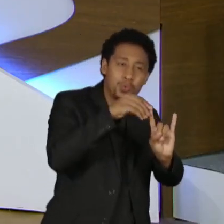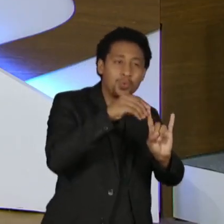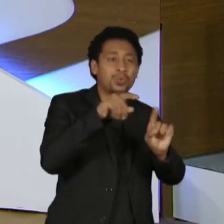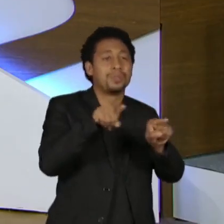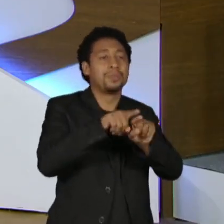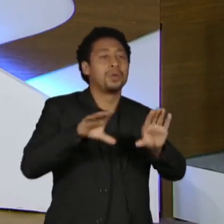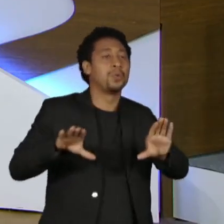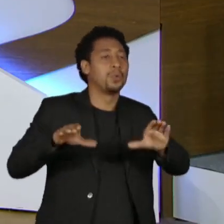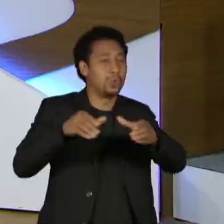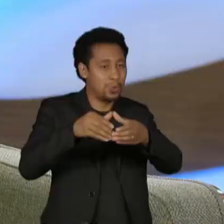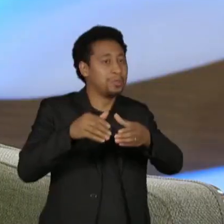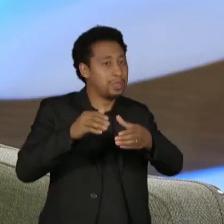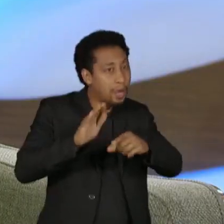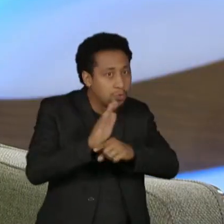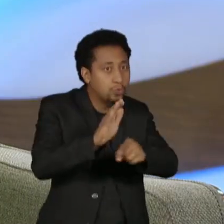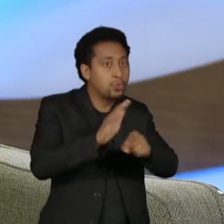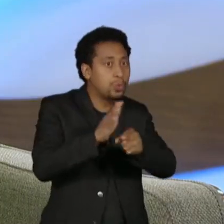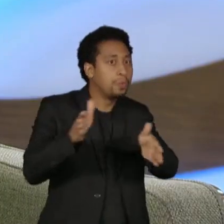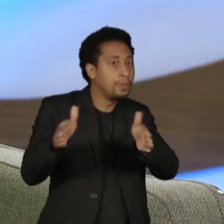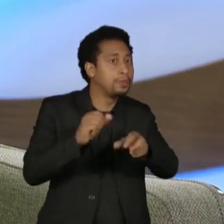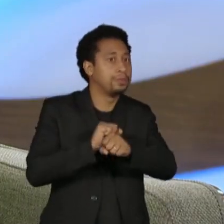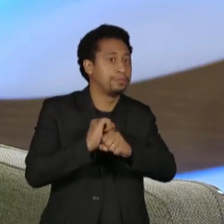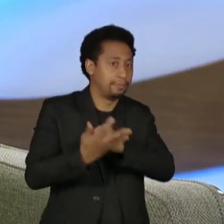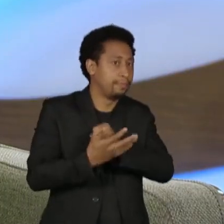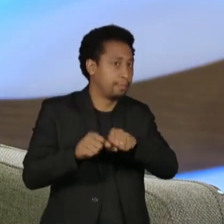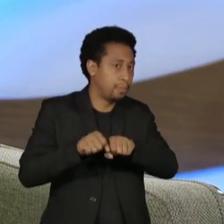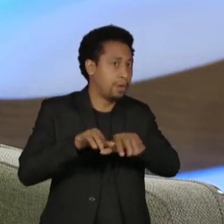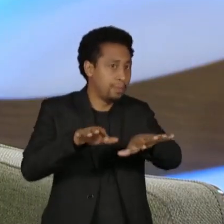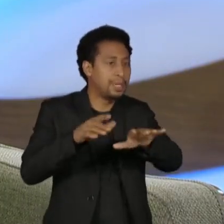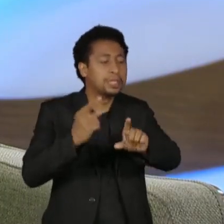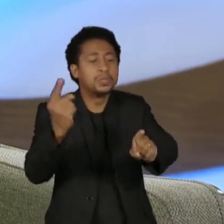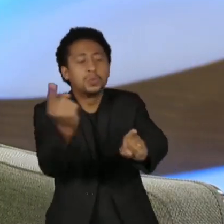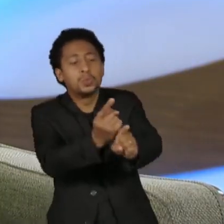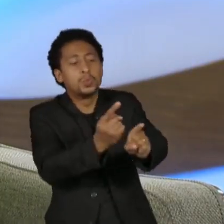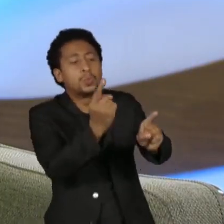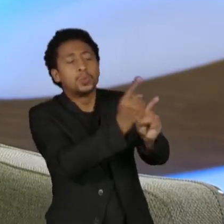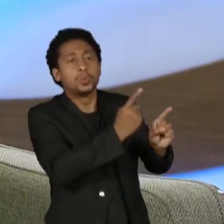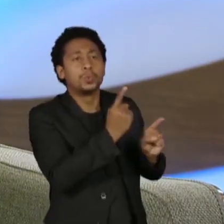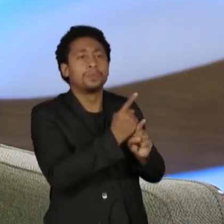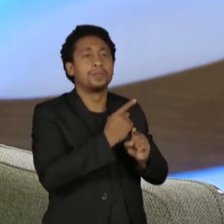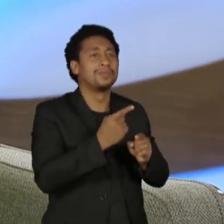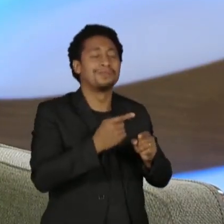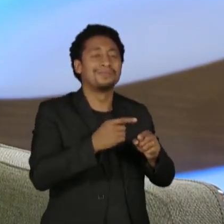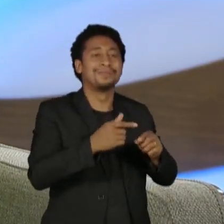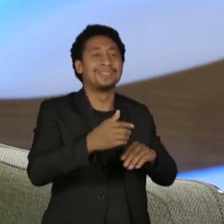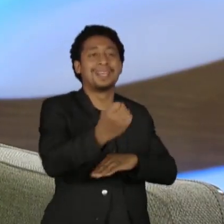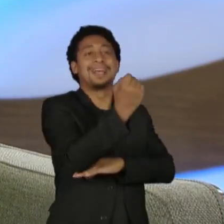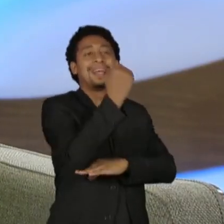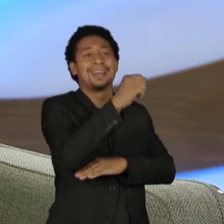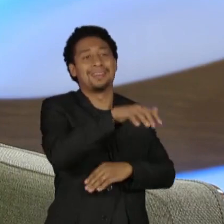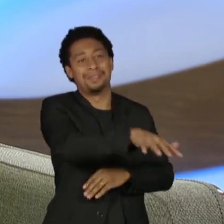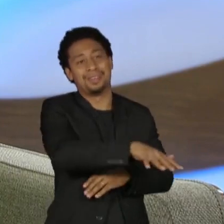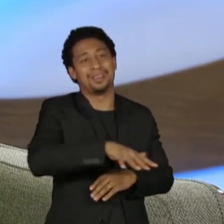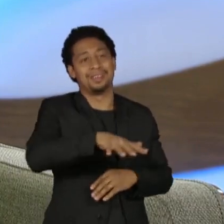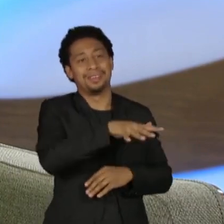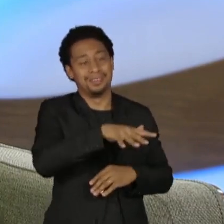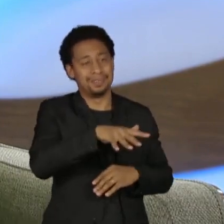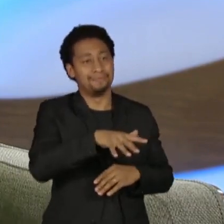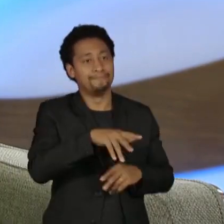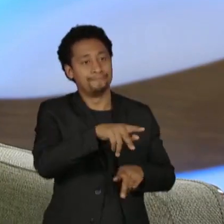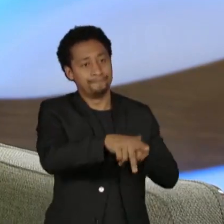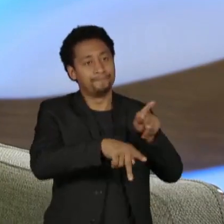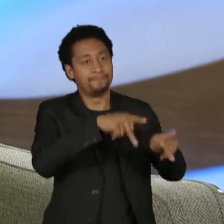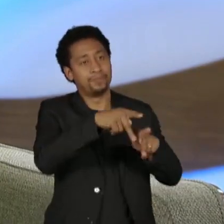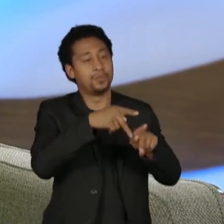Coletiva durante a pandemia, identificando uma série de situações graves, não só no território Yanomami e